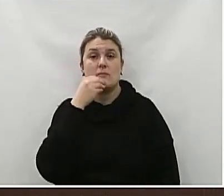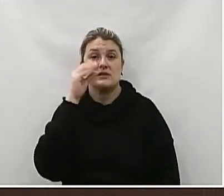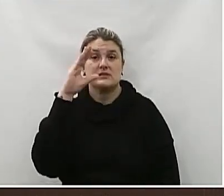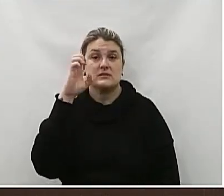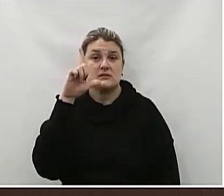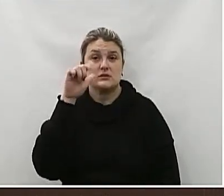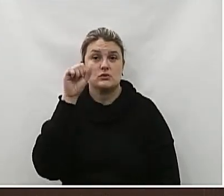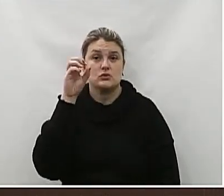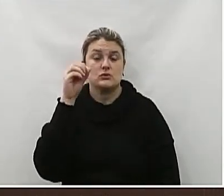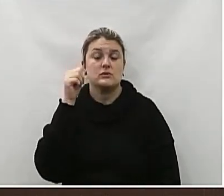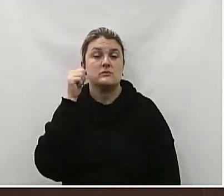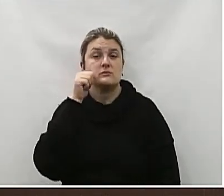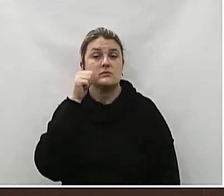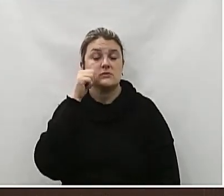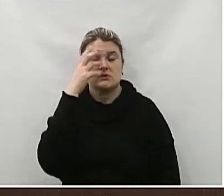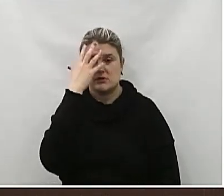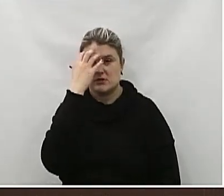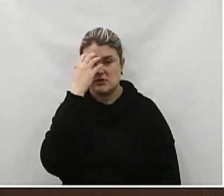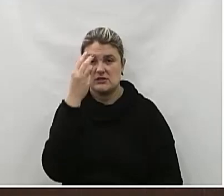Carlos Rocha E Thais Biberbra